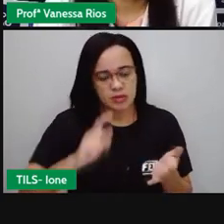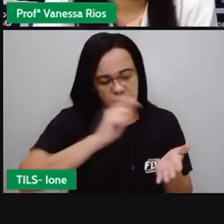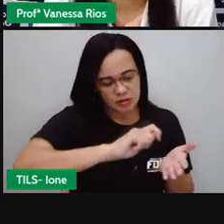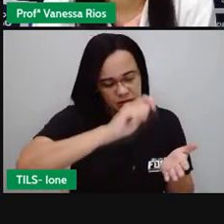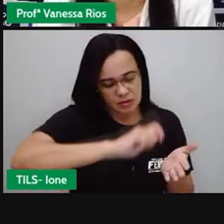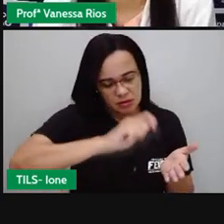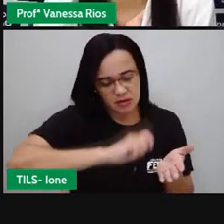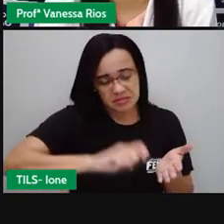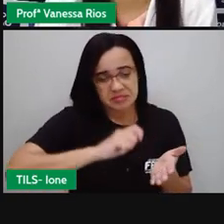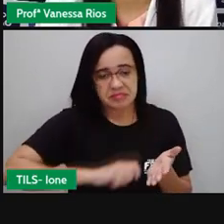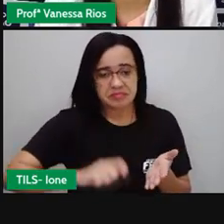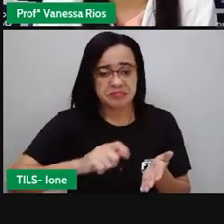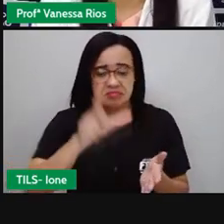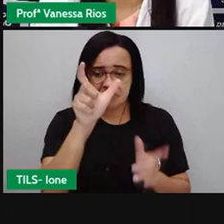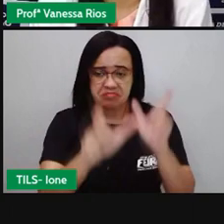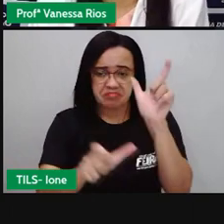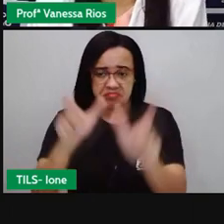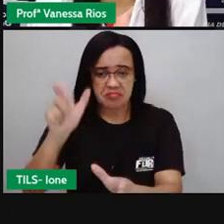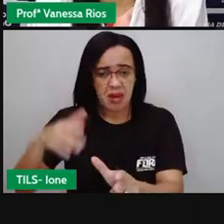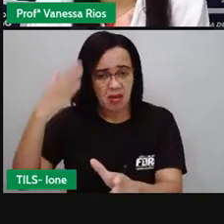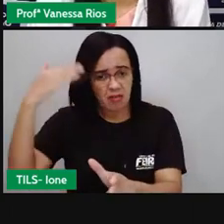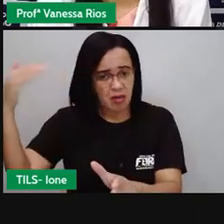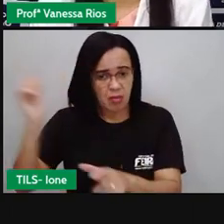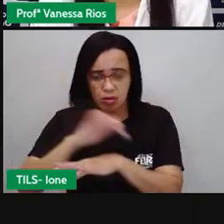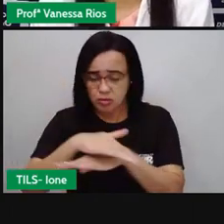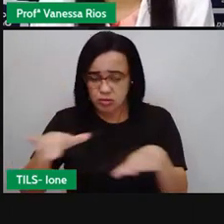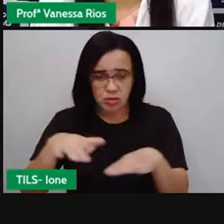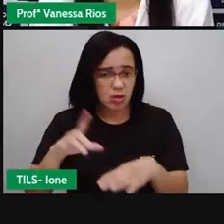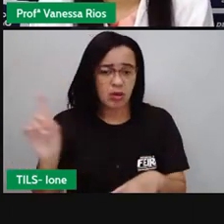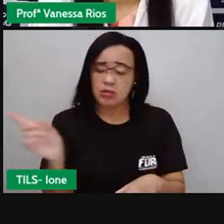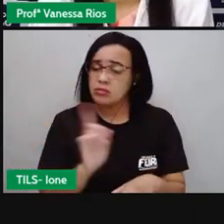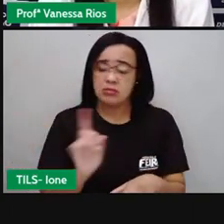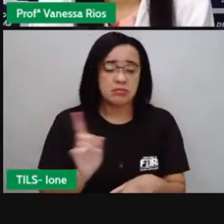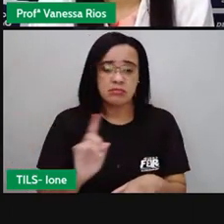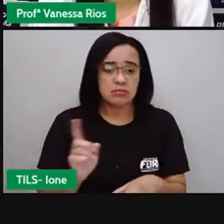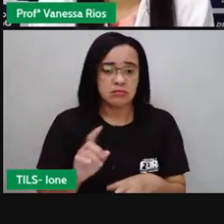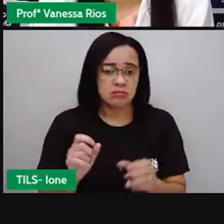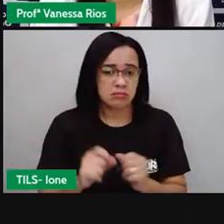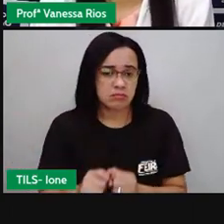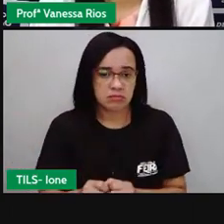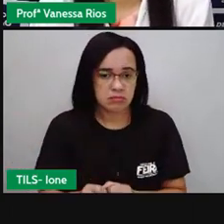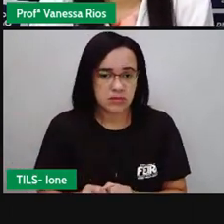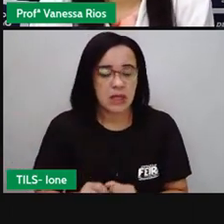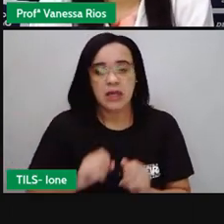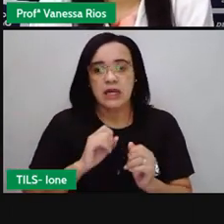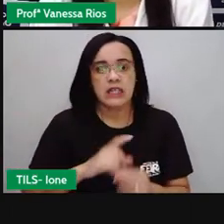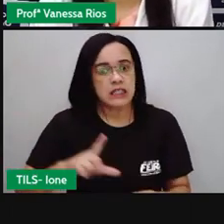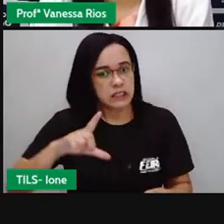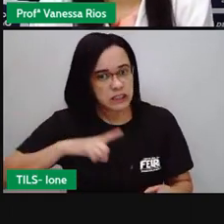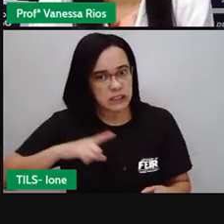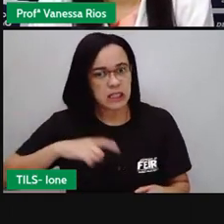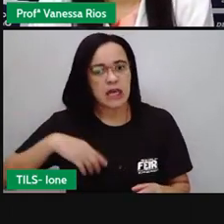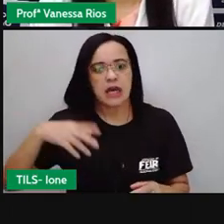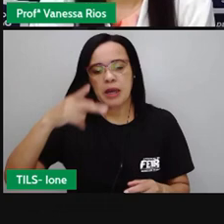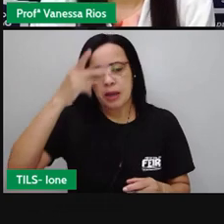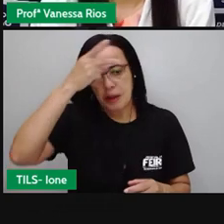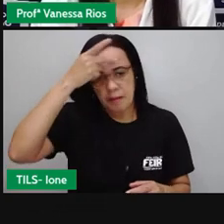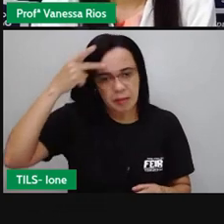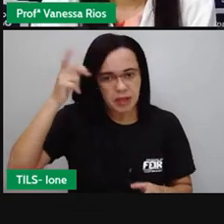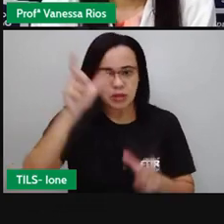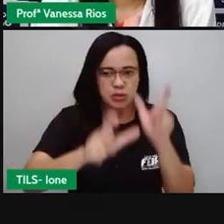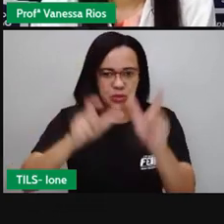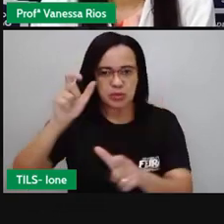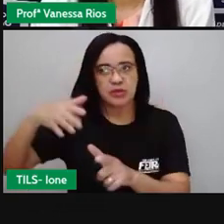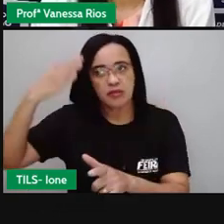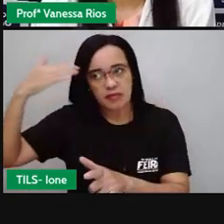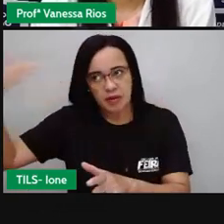famosos cronistas né famosos existentes no mundo e também aqui no Brasil as pessoas